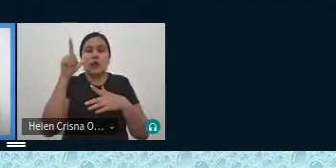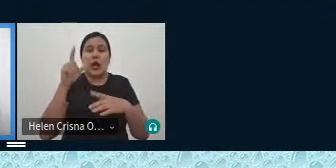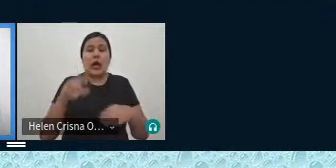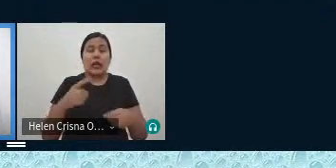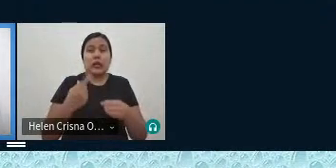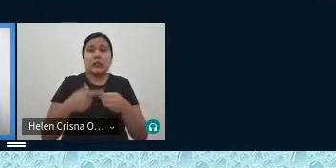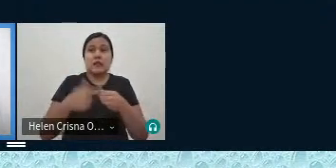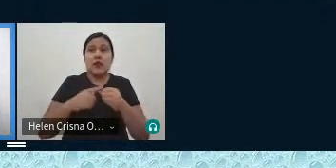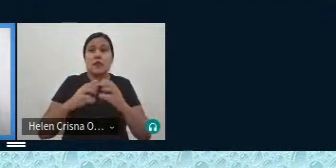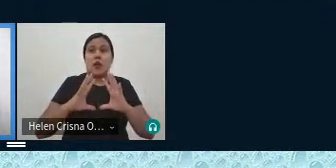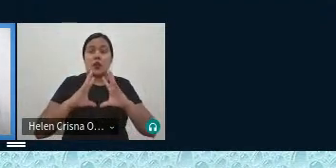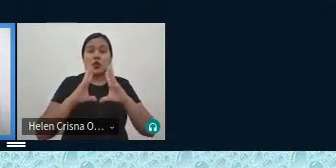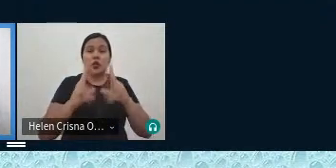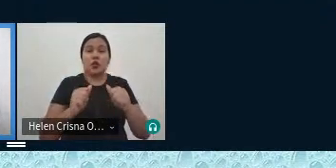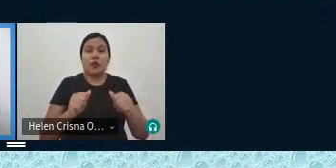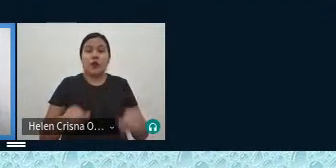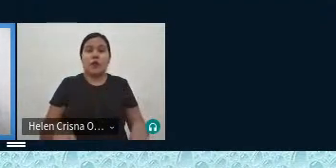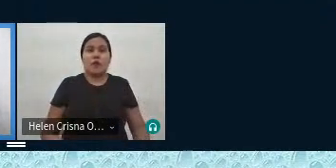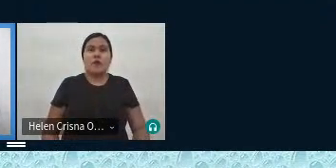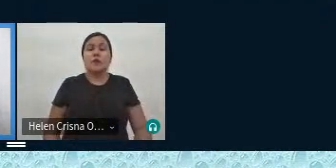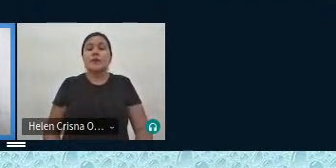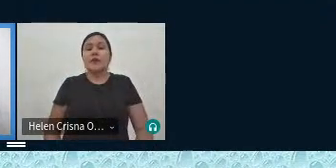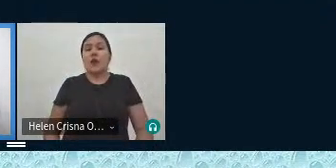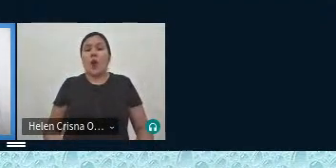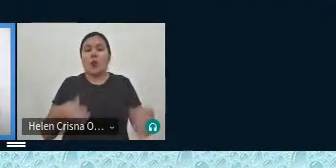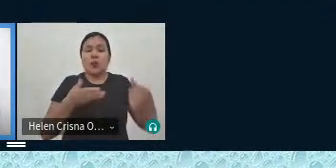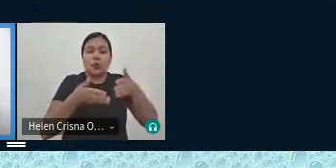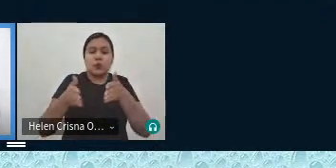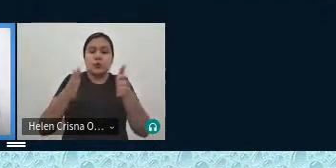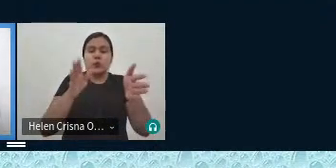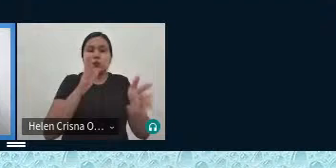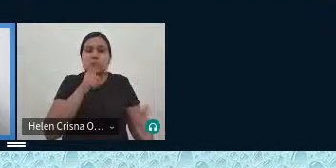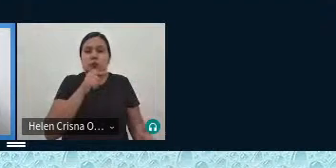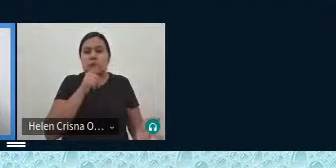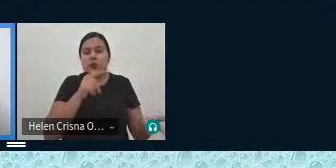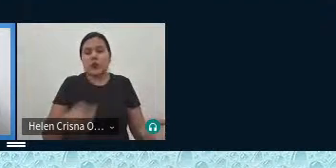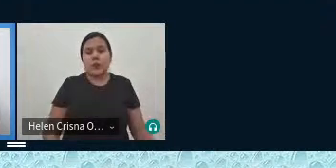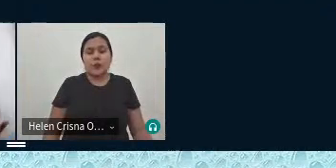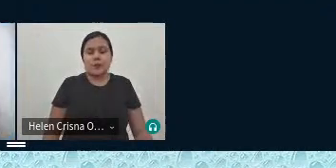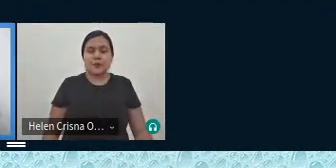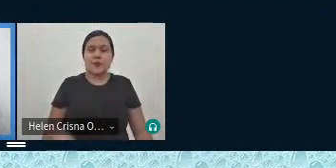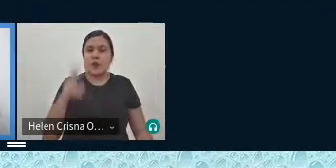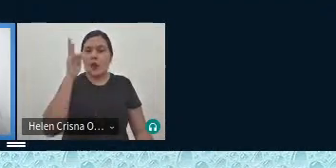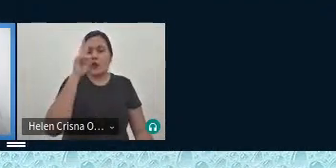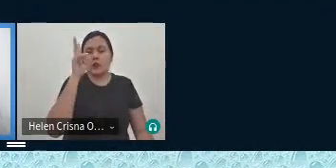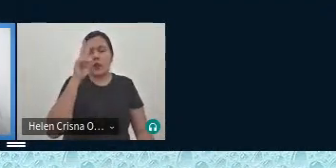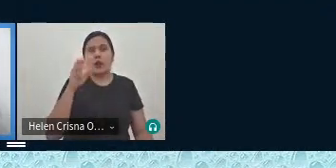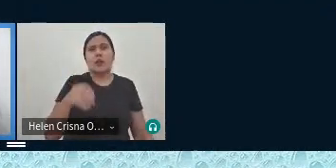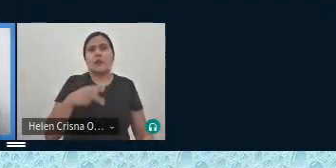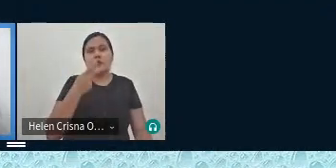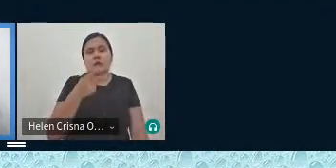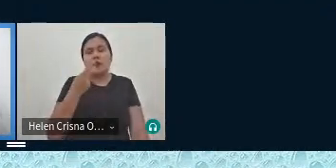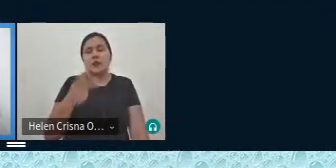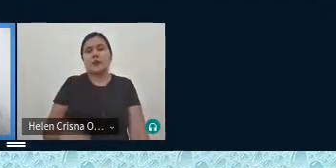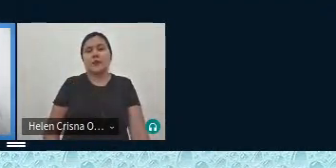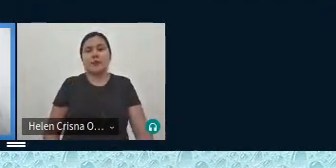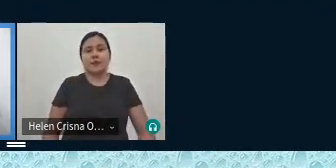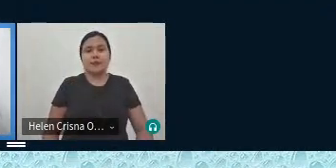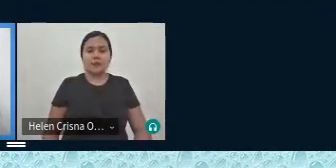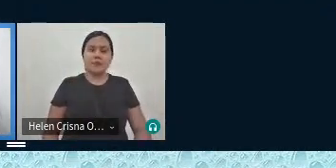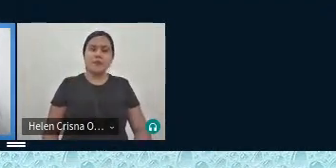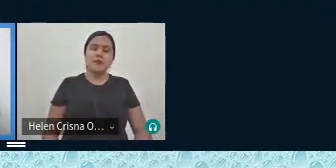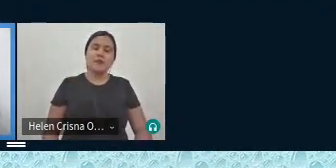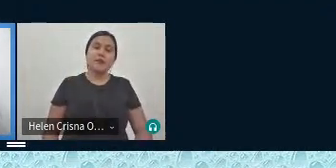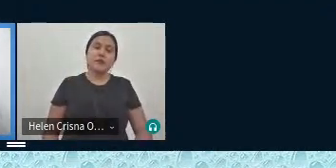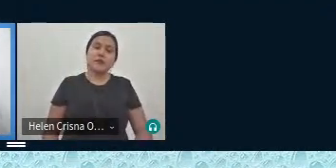vai virar um grande rio então essa é uma das histórias que contamos aqui claro que com mais ênfase